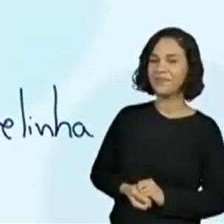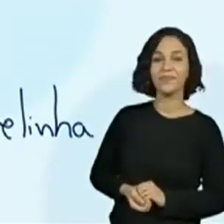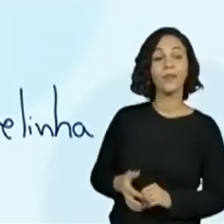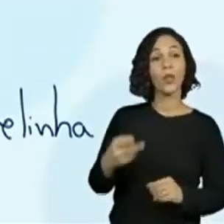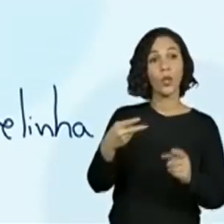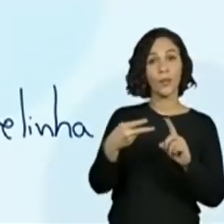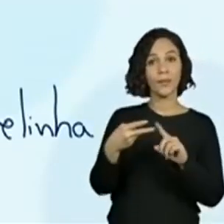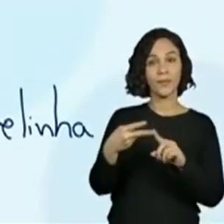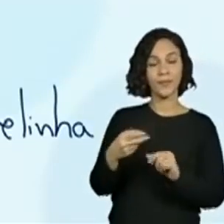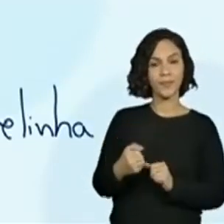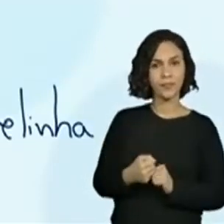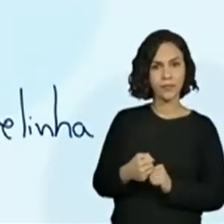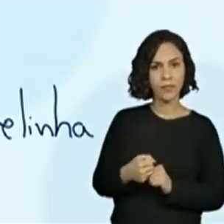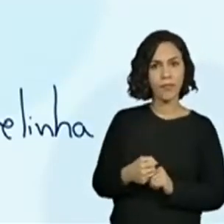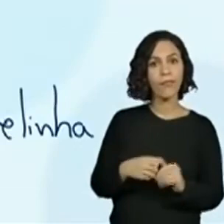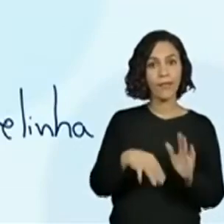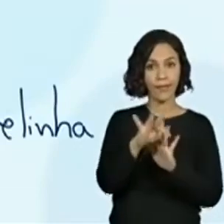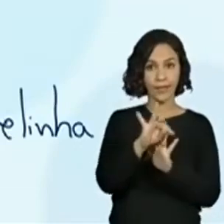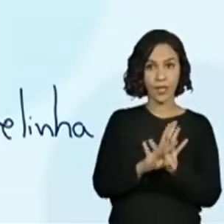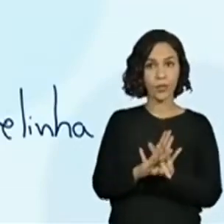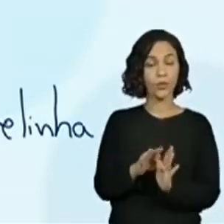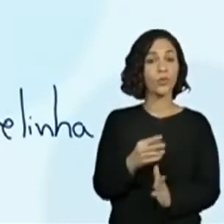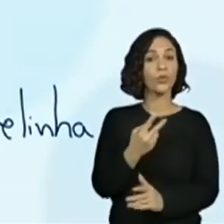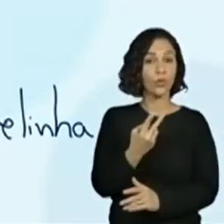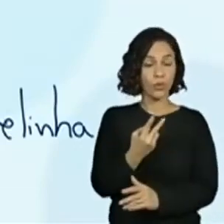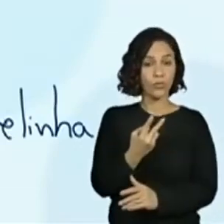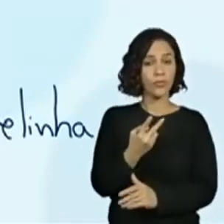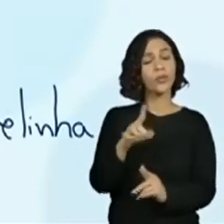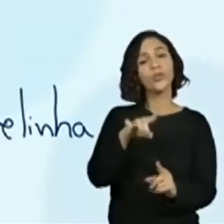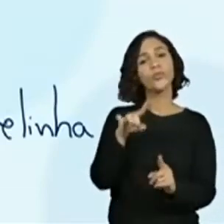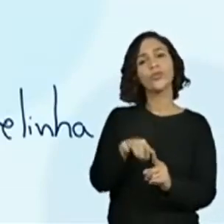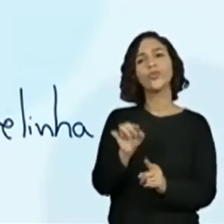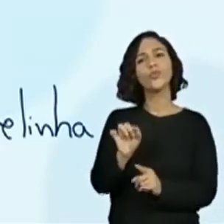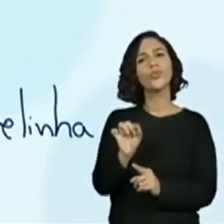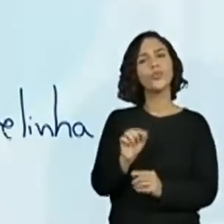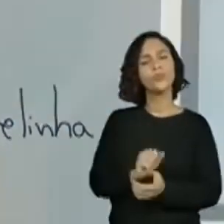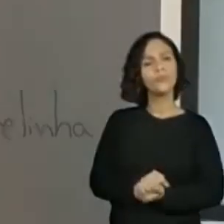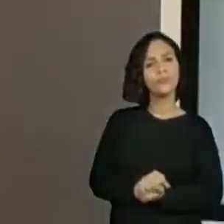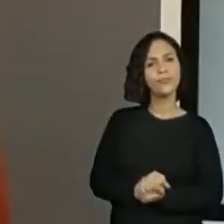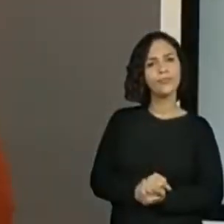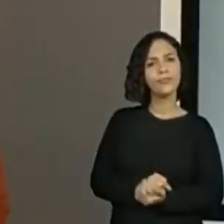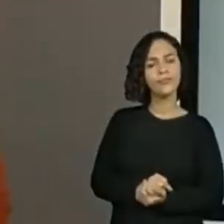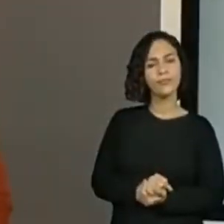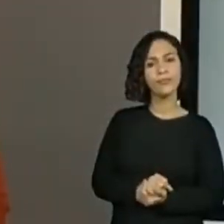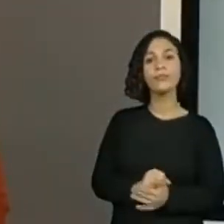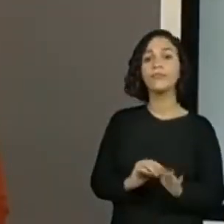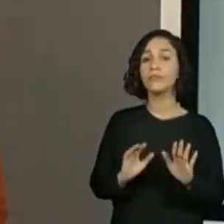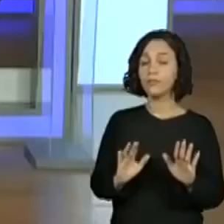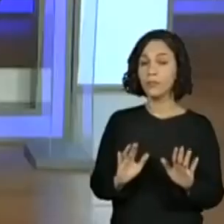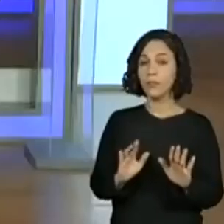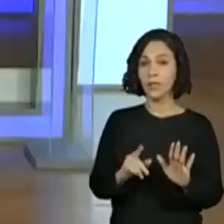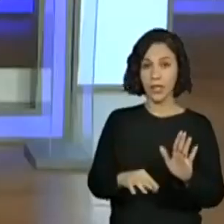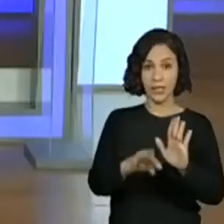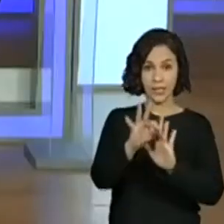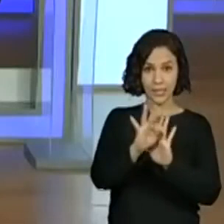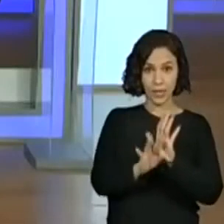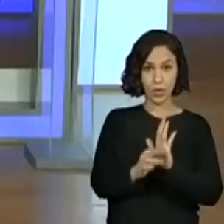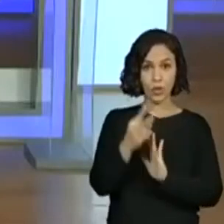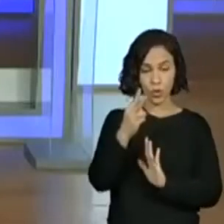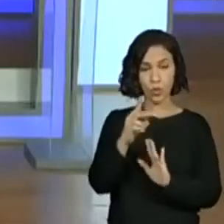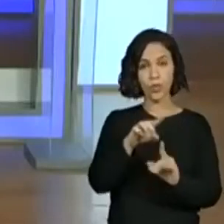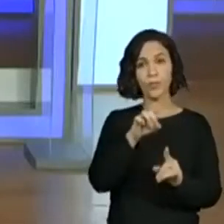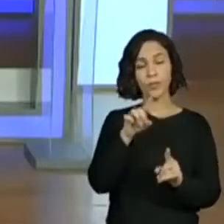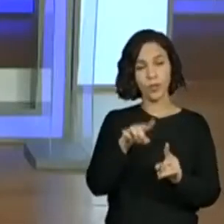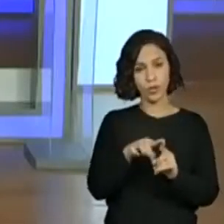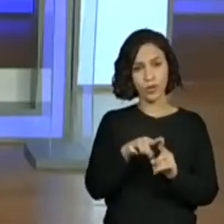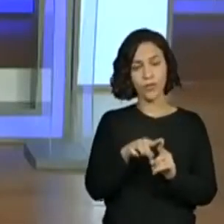2, o texto 2, qual é a finalidade do texto 2? A finalidade do texto 2 é